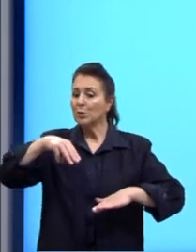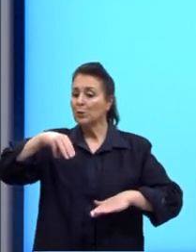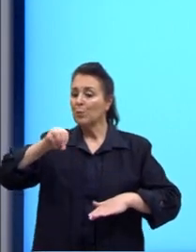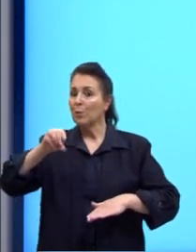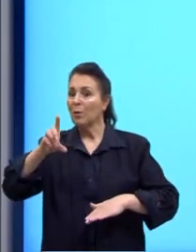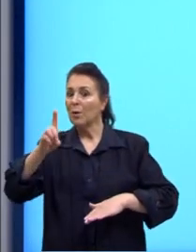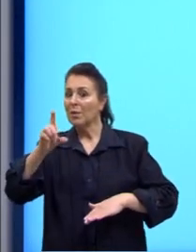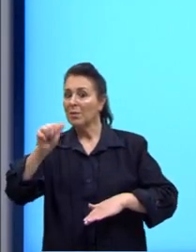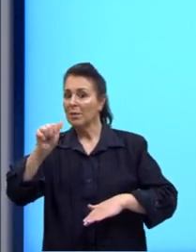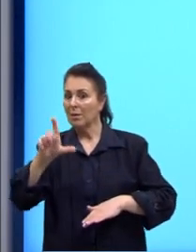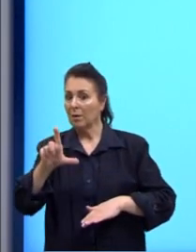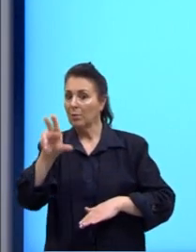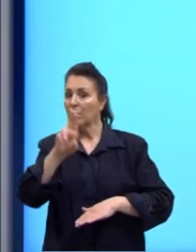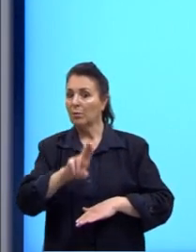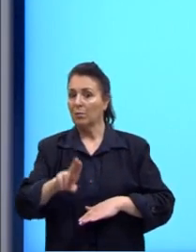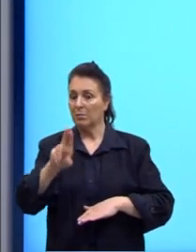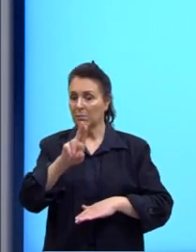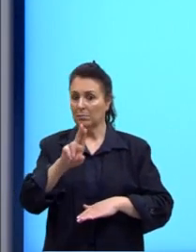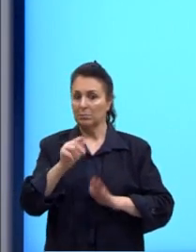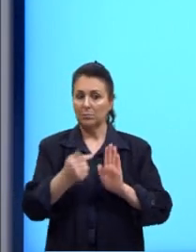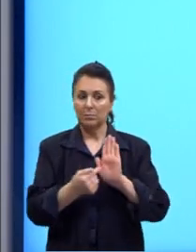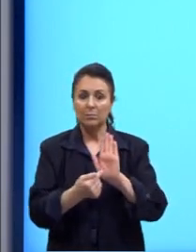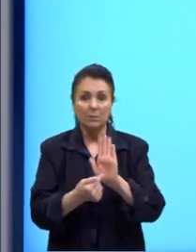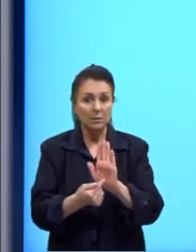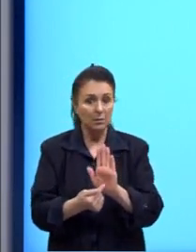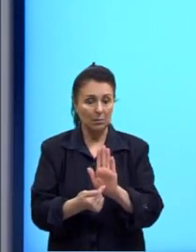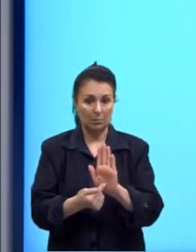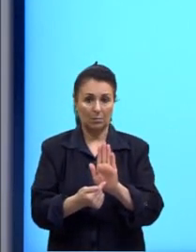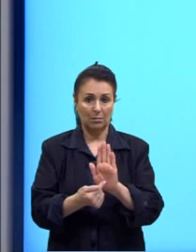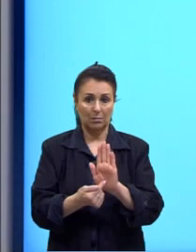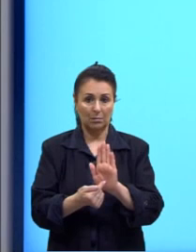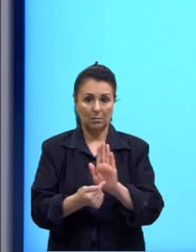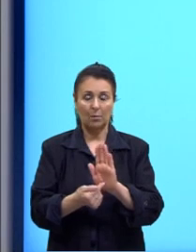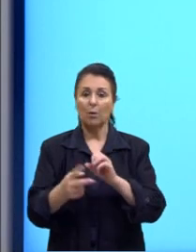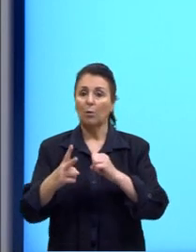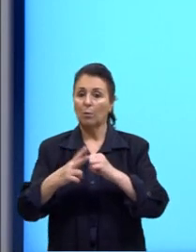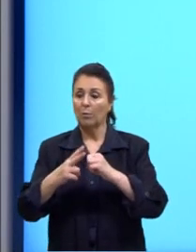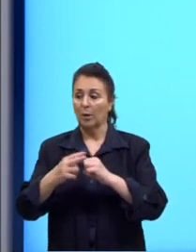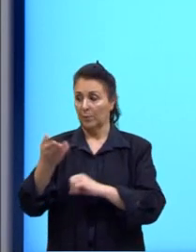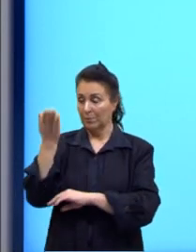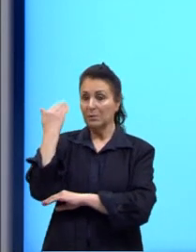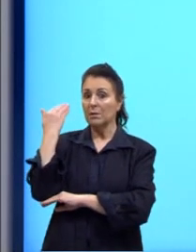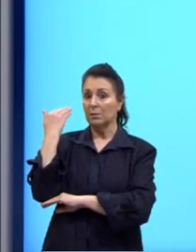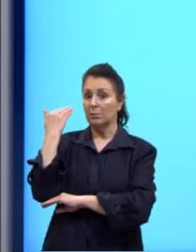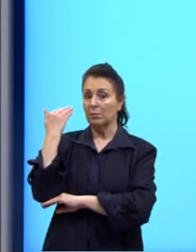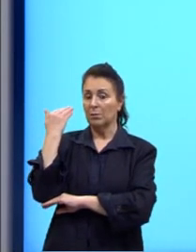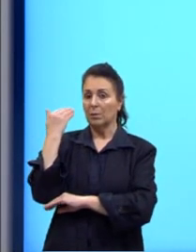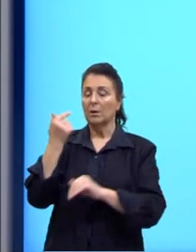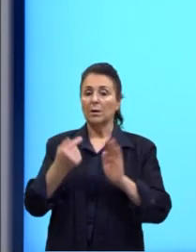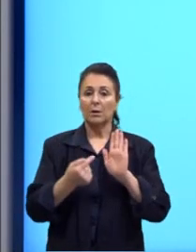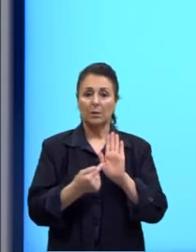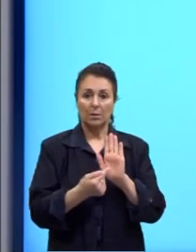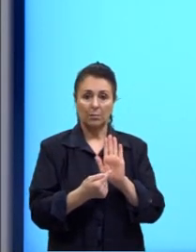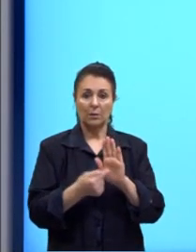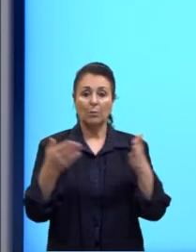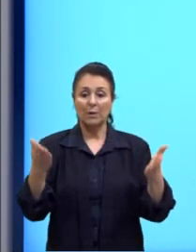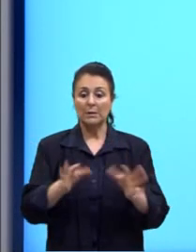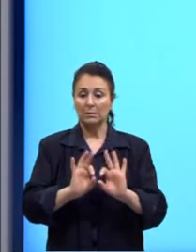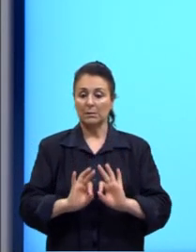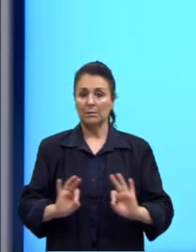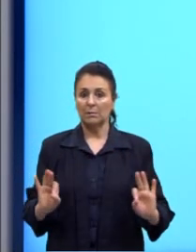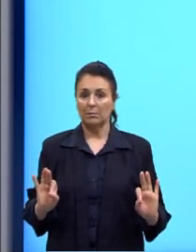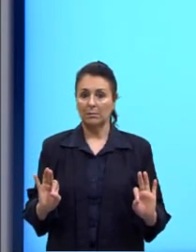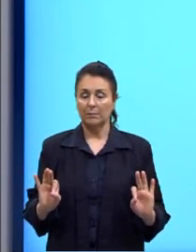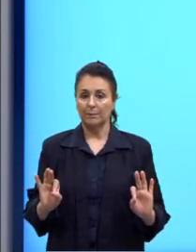tenho na frente. Apresentou um modal. Apresentou um verbo no passado. E apresentou um presente simples,